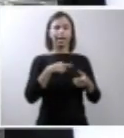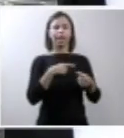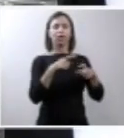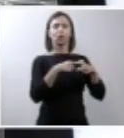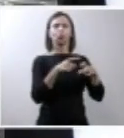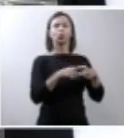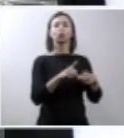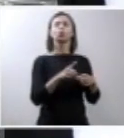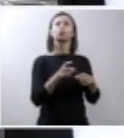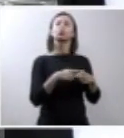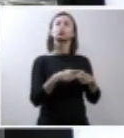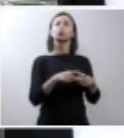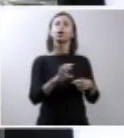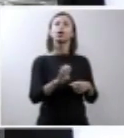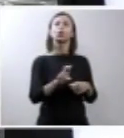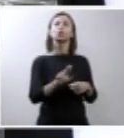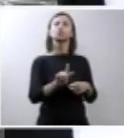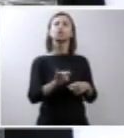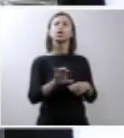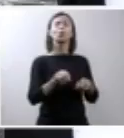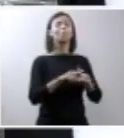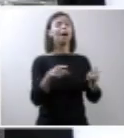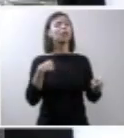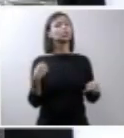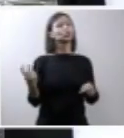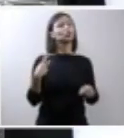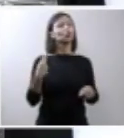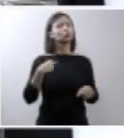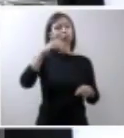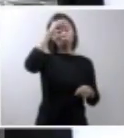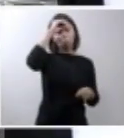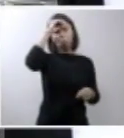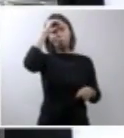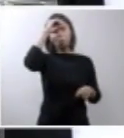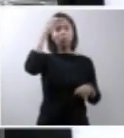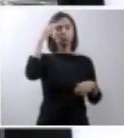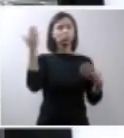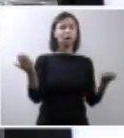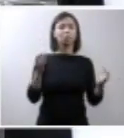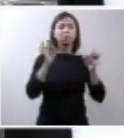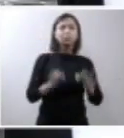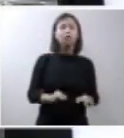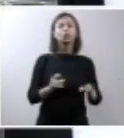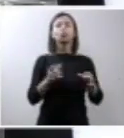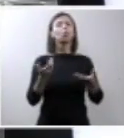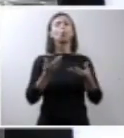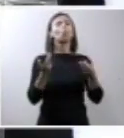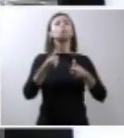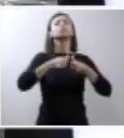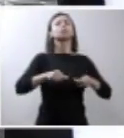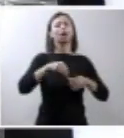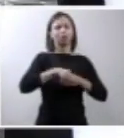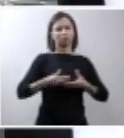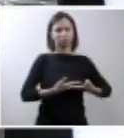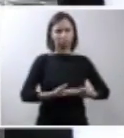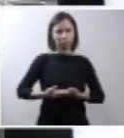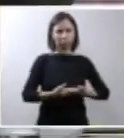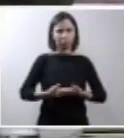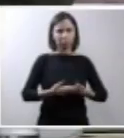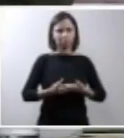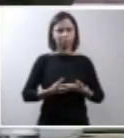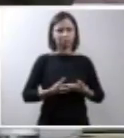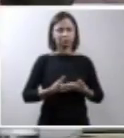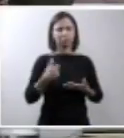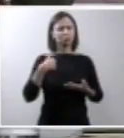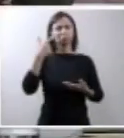Informou, ele antes, a gente não sabia do que estava se passando, se era uma anencefalia ou uma hidrocefalia, até porque eu nem tomava,